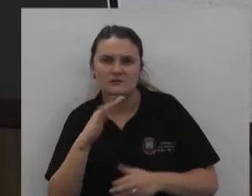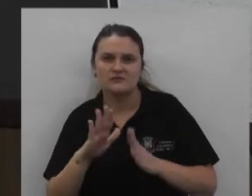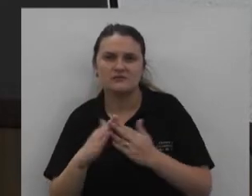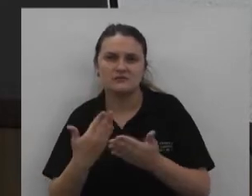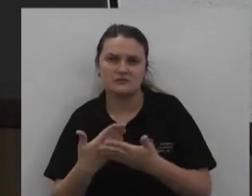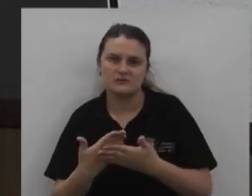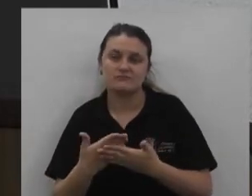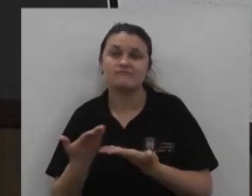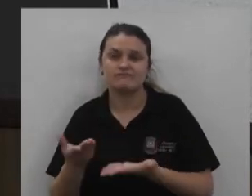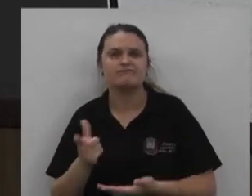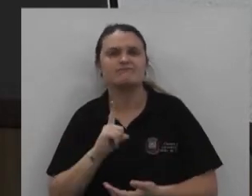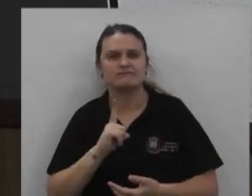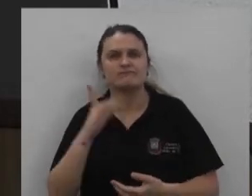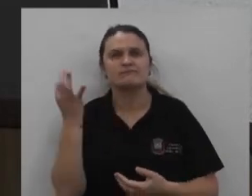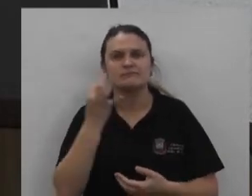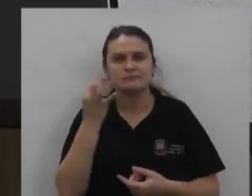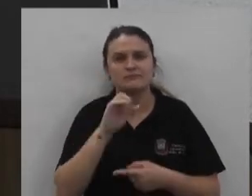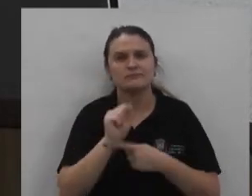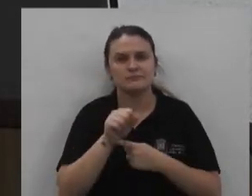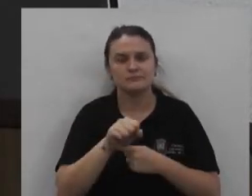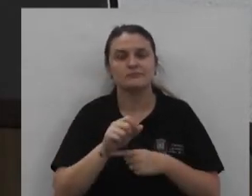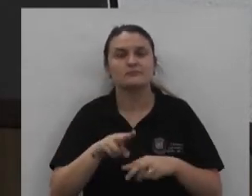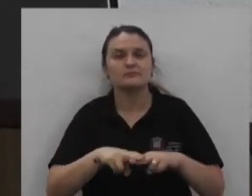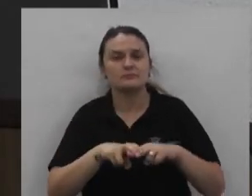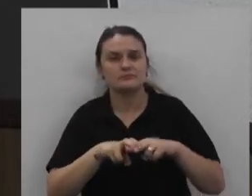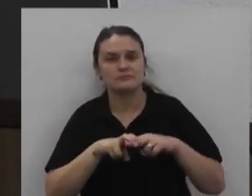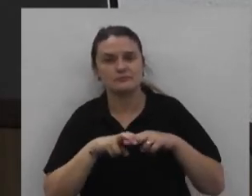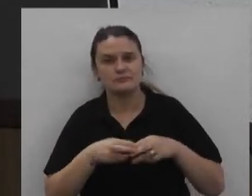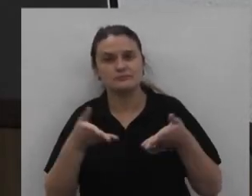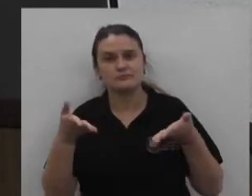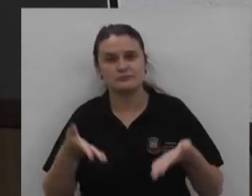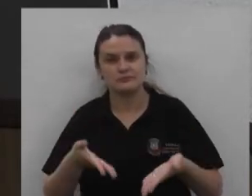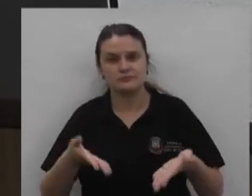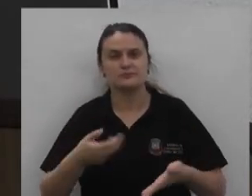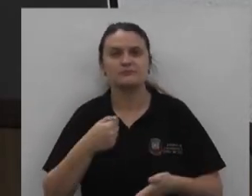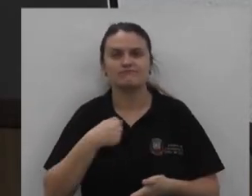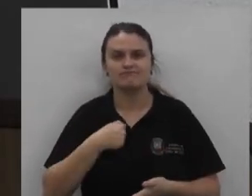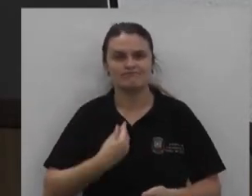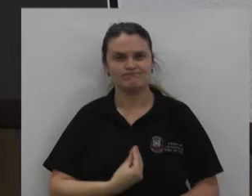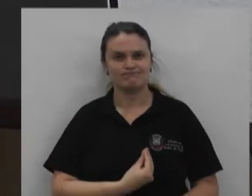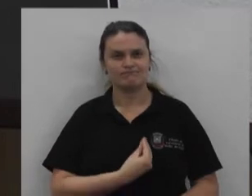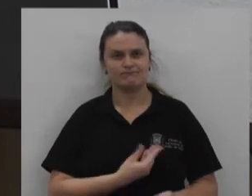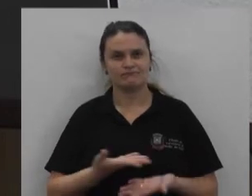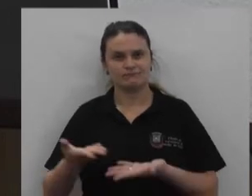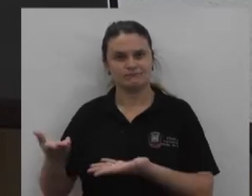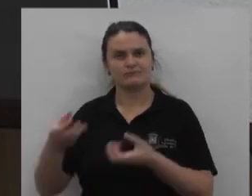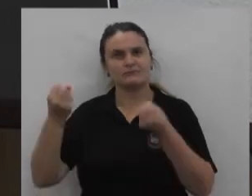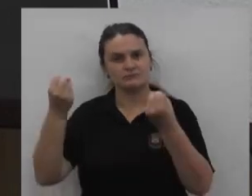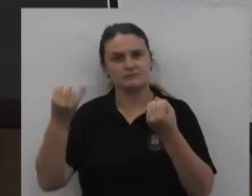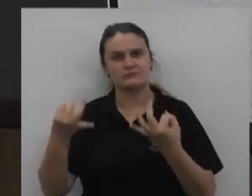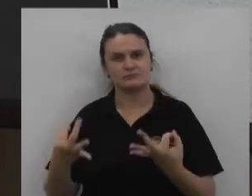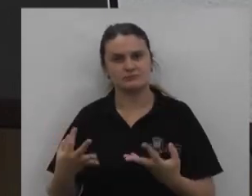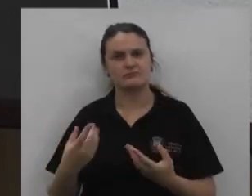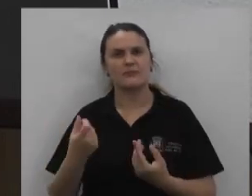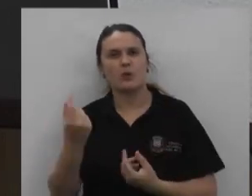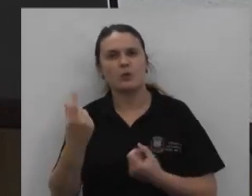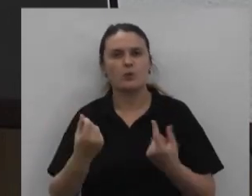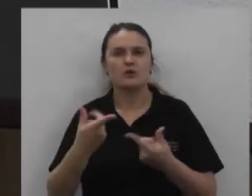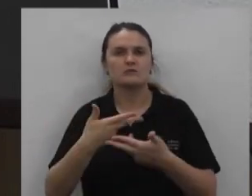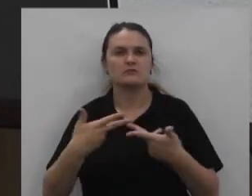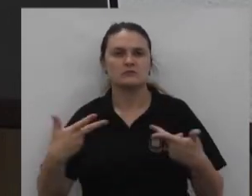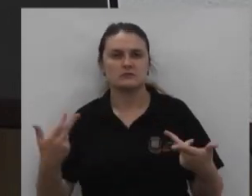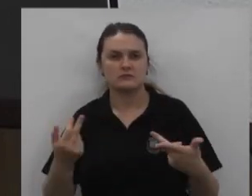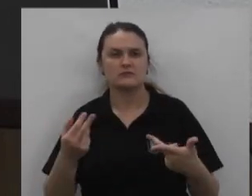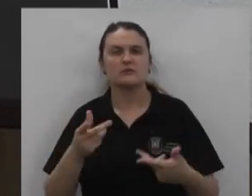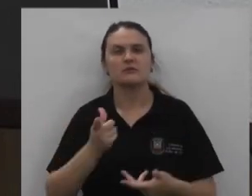Tenho certeza Que sim É por isso Que hoje Eu vim aqui Para explicar Algumas situações